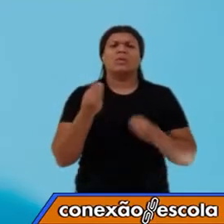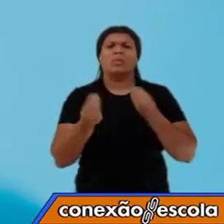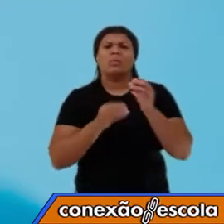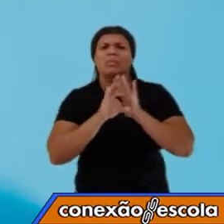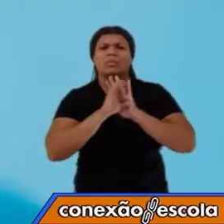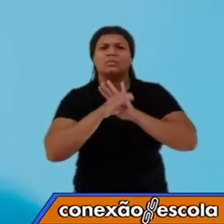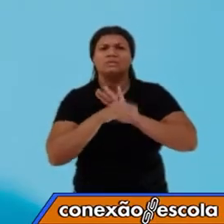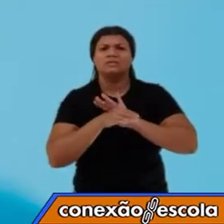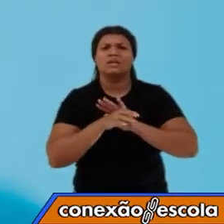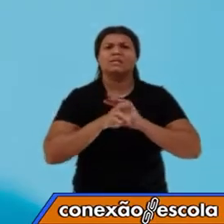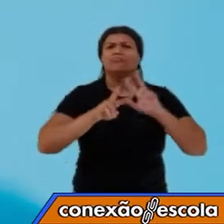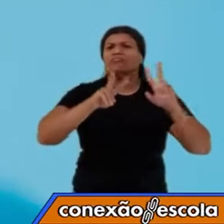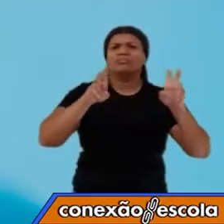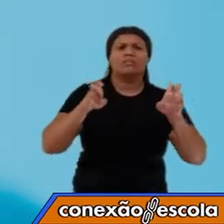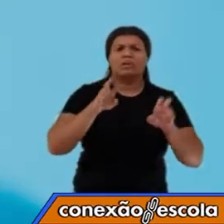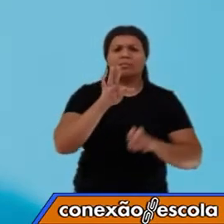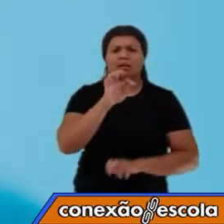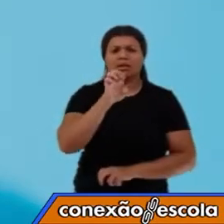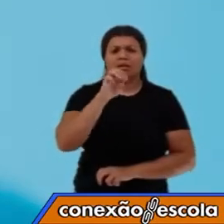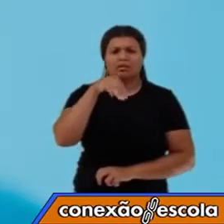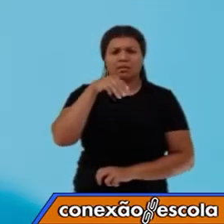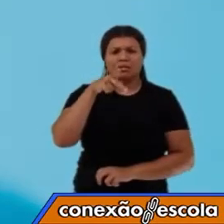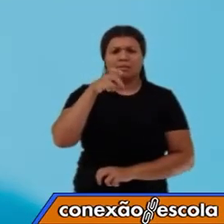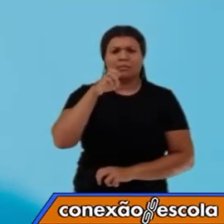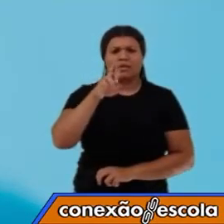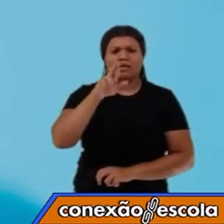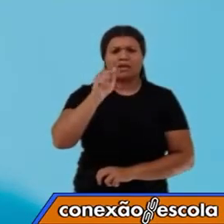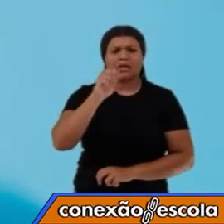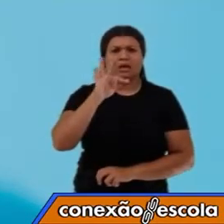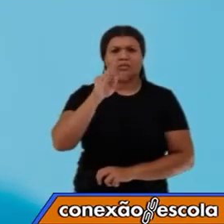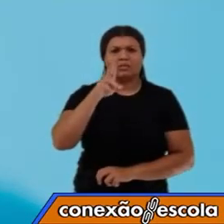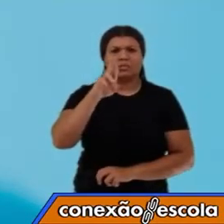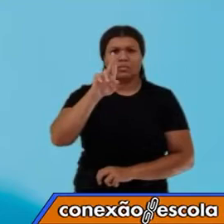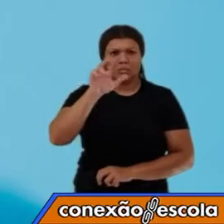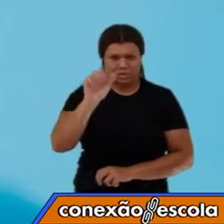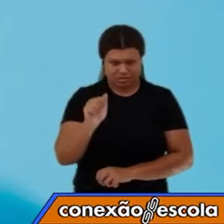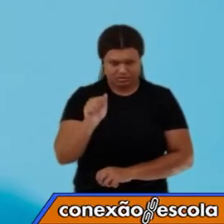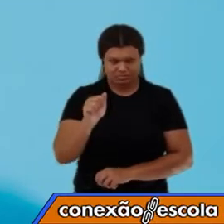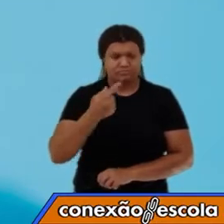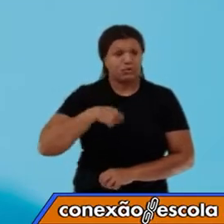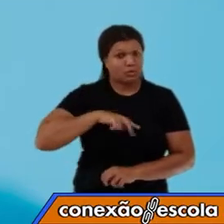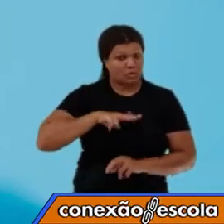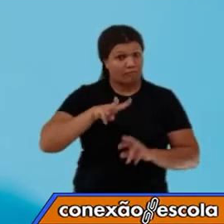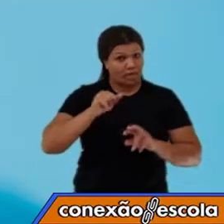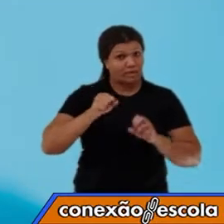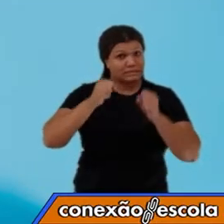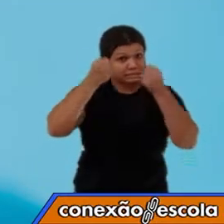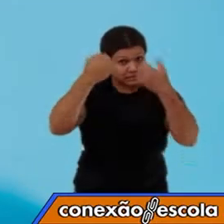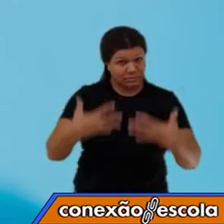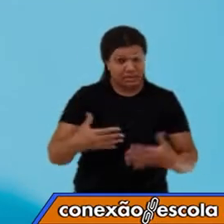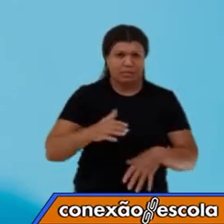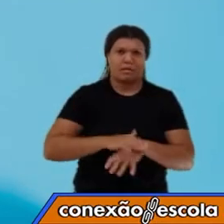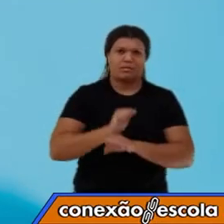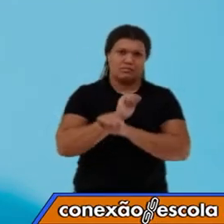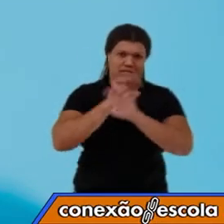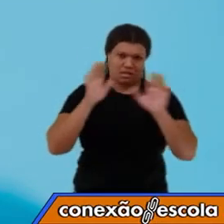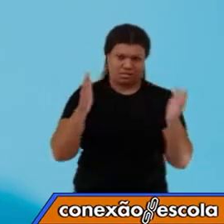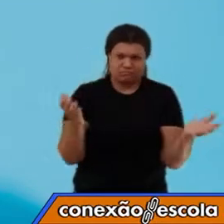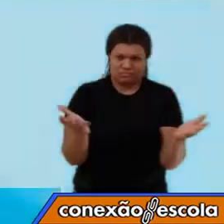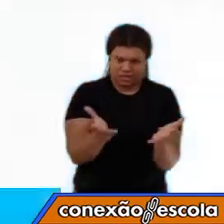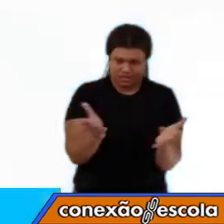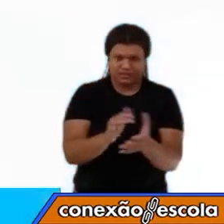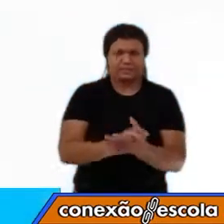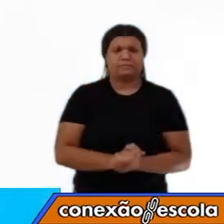temperatura. Certo? E nós vamos desbravá-los aqui com mais clareza a partir de agora. Nós